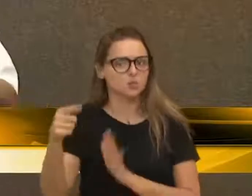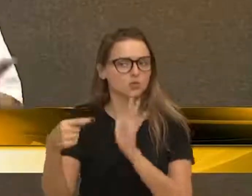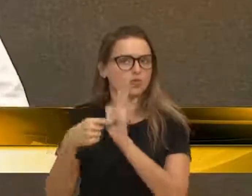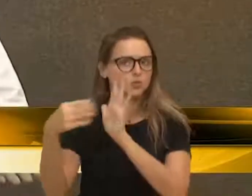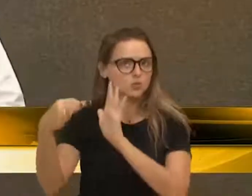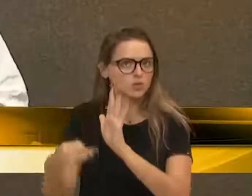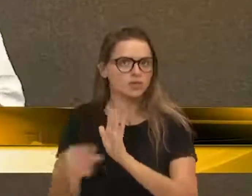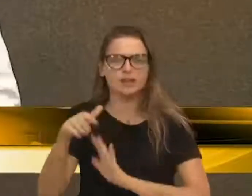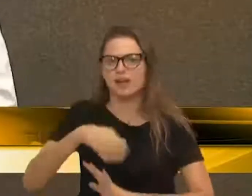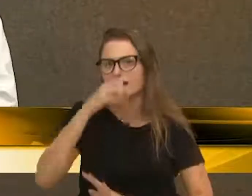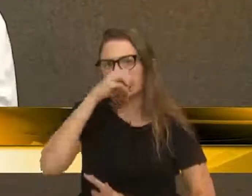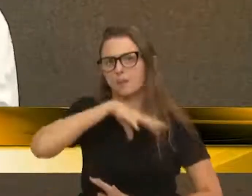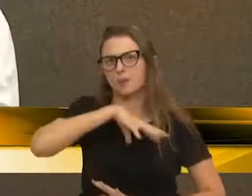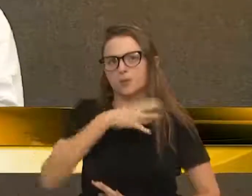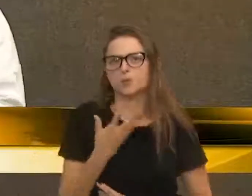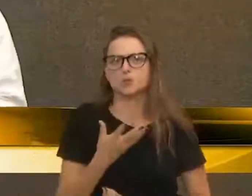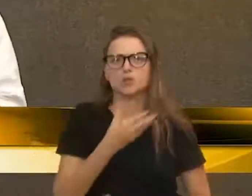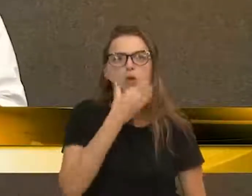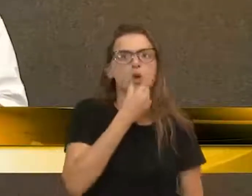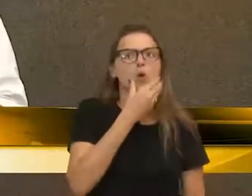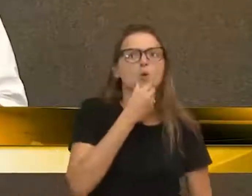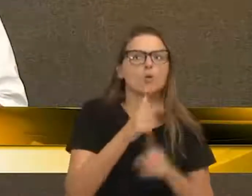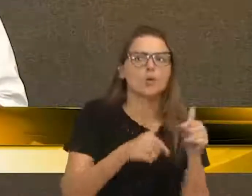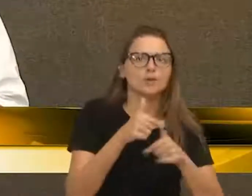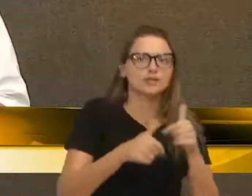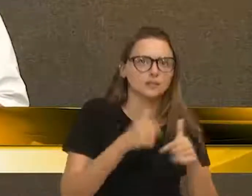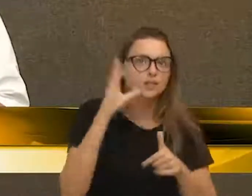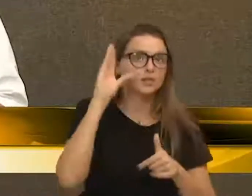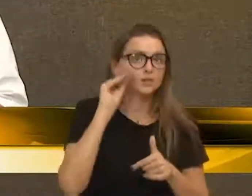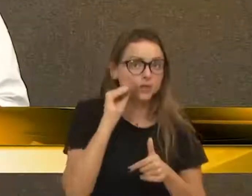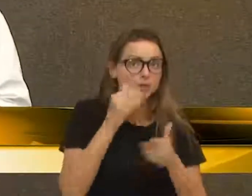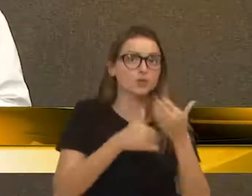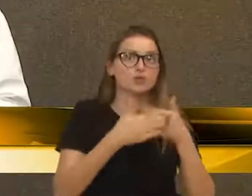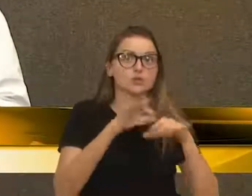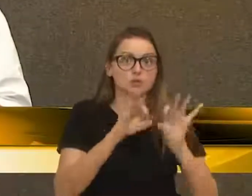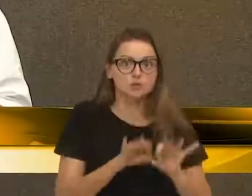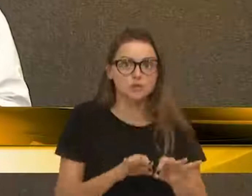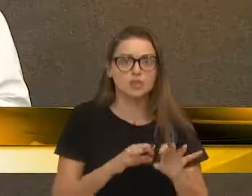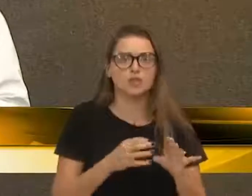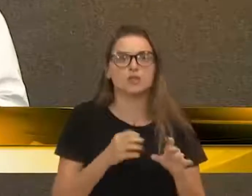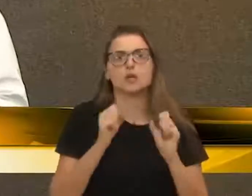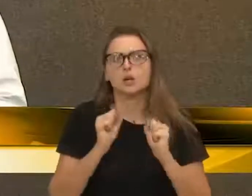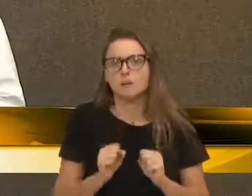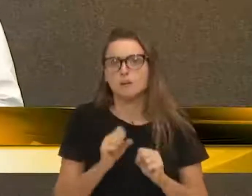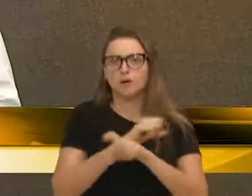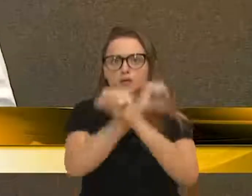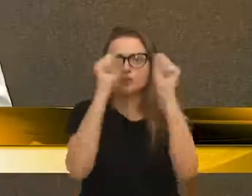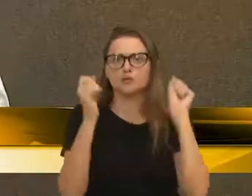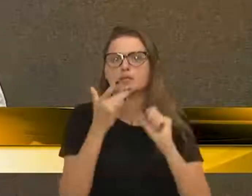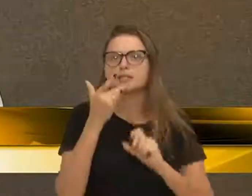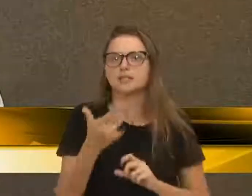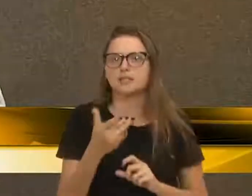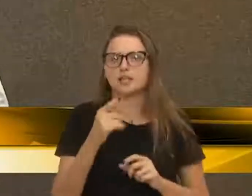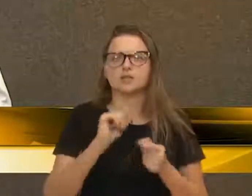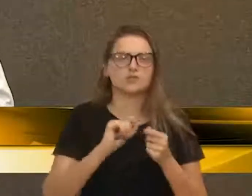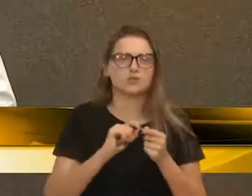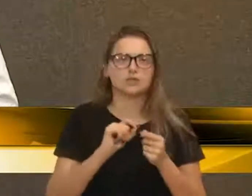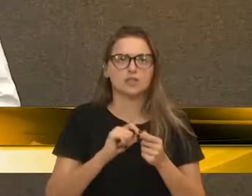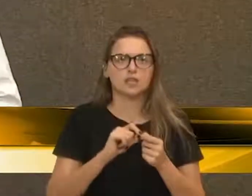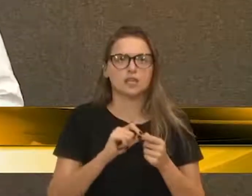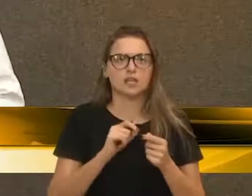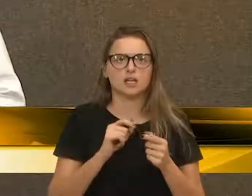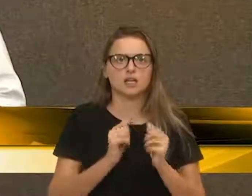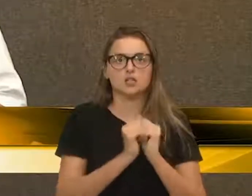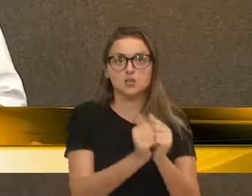É um absurdo, né? O rapaz está lá trabalhando de noite, na boa, pode, durante o dia, fazer a sua representação, junto à sua